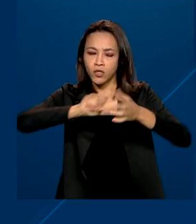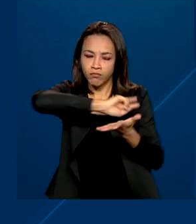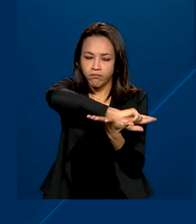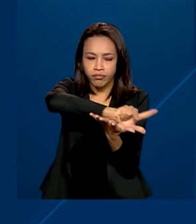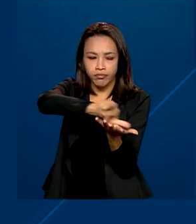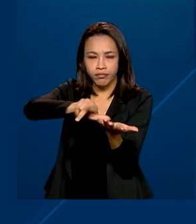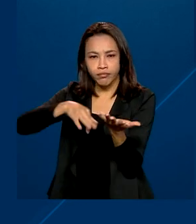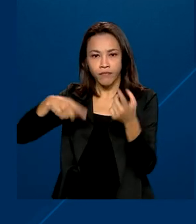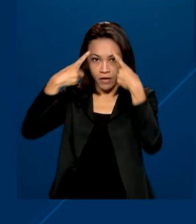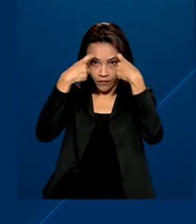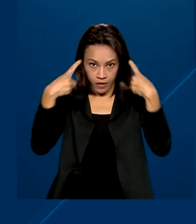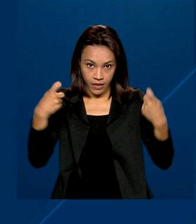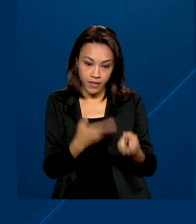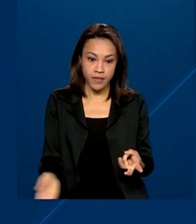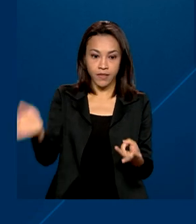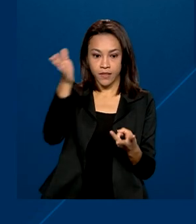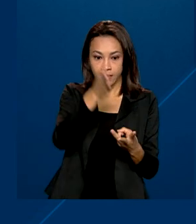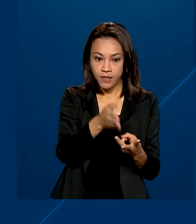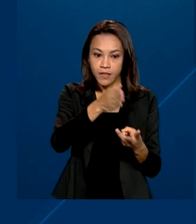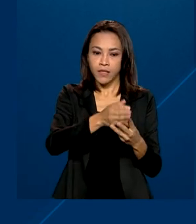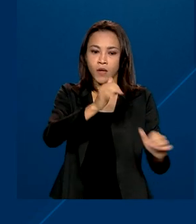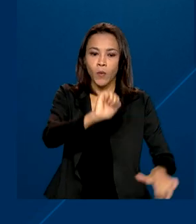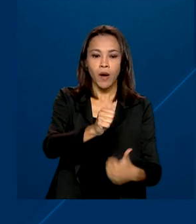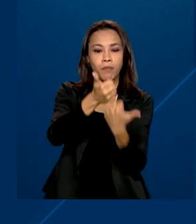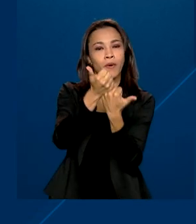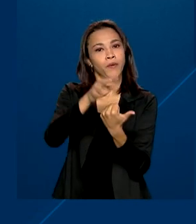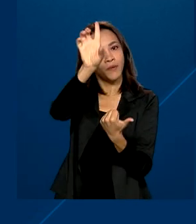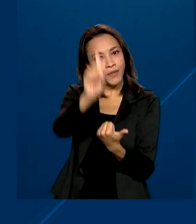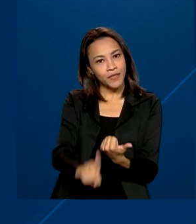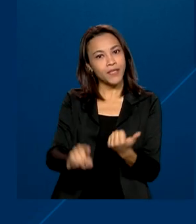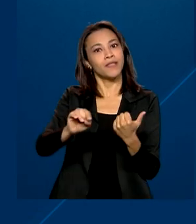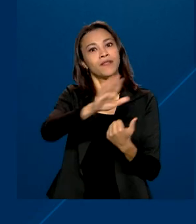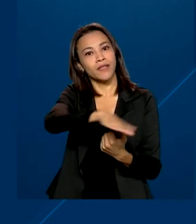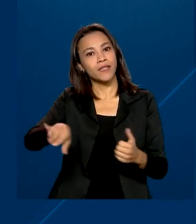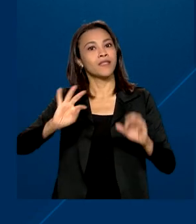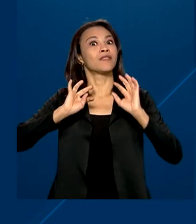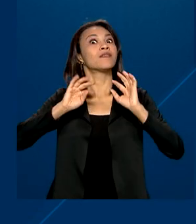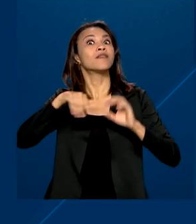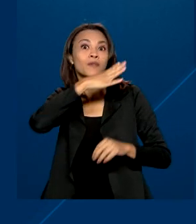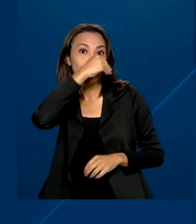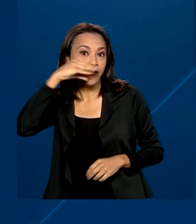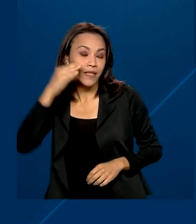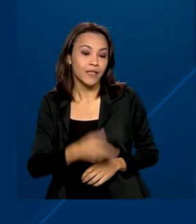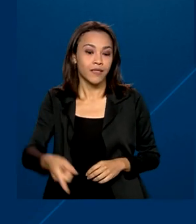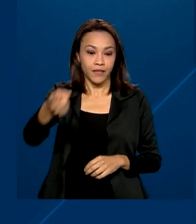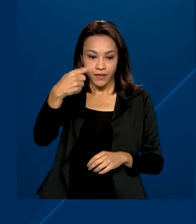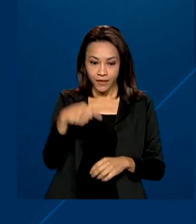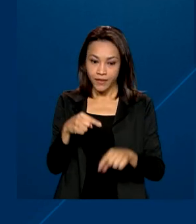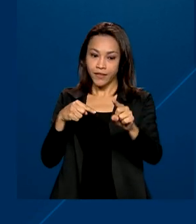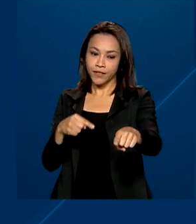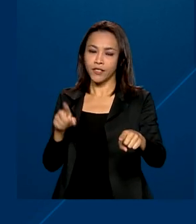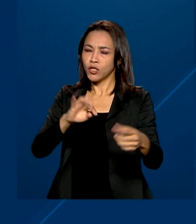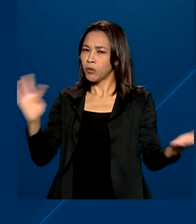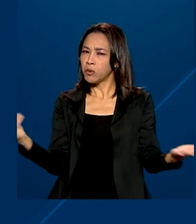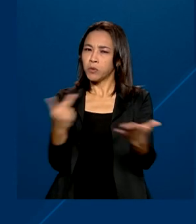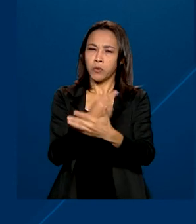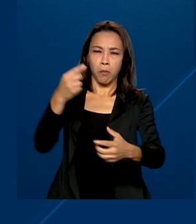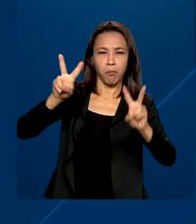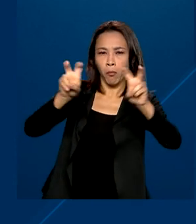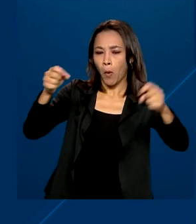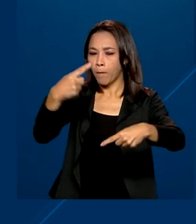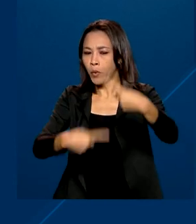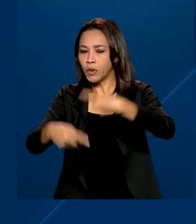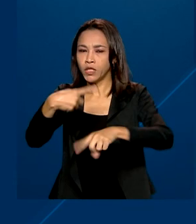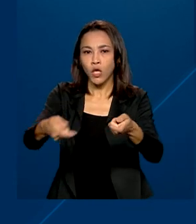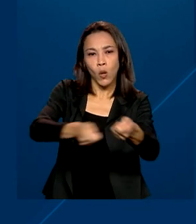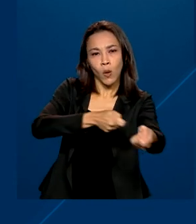formas de violência, promoção dos direitos da criança e do adolescente, incidência política, controle social e